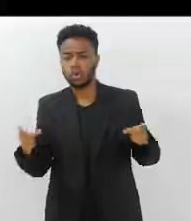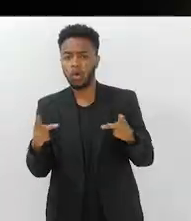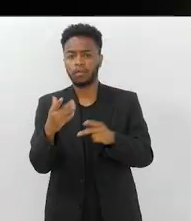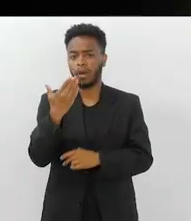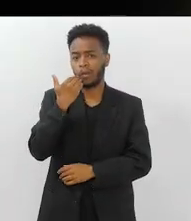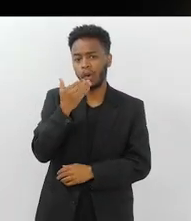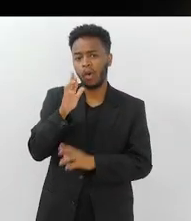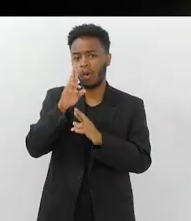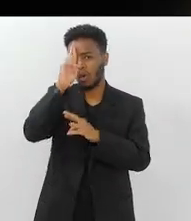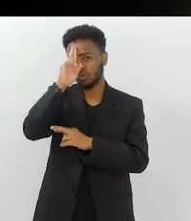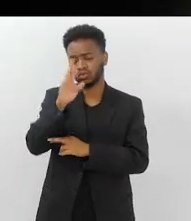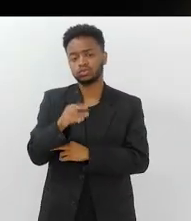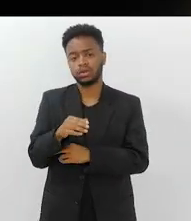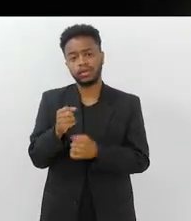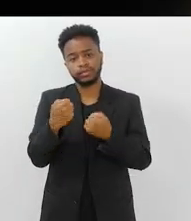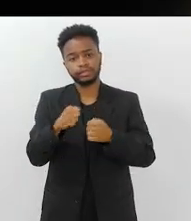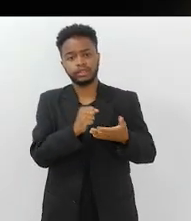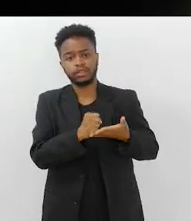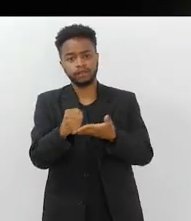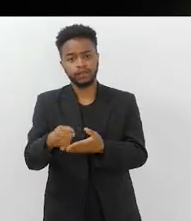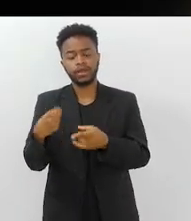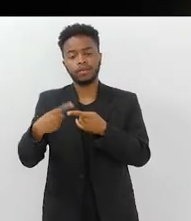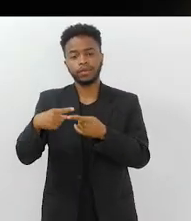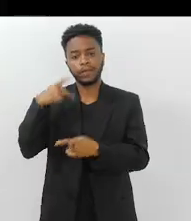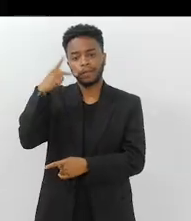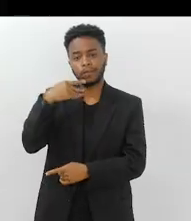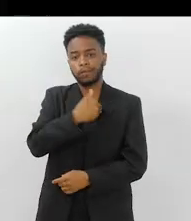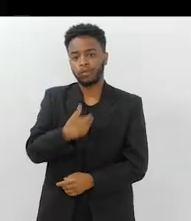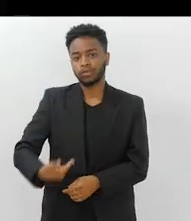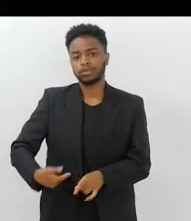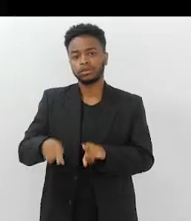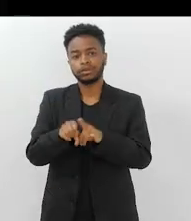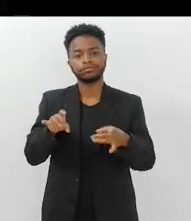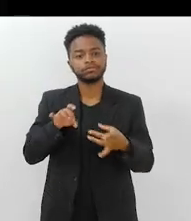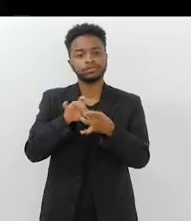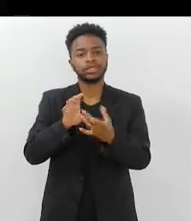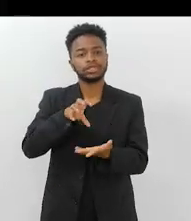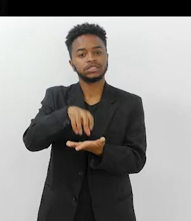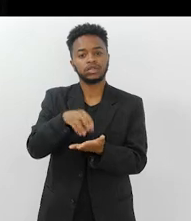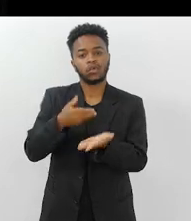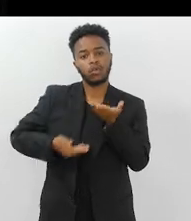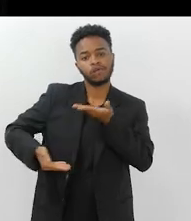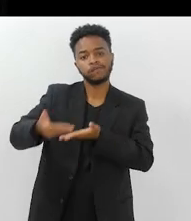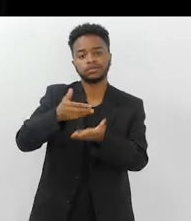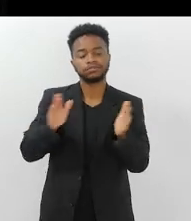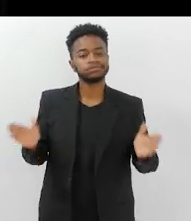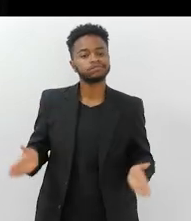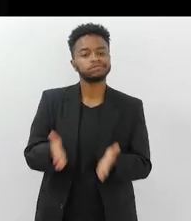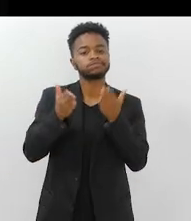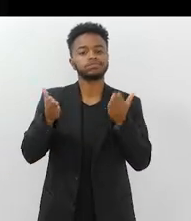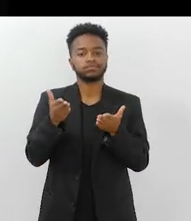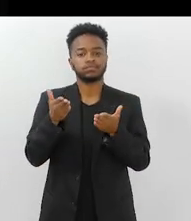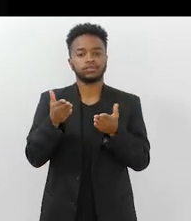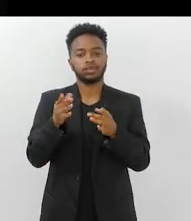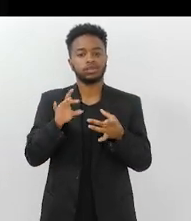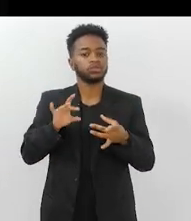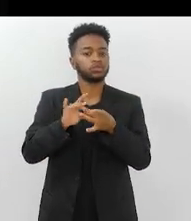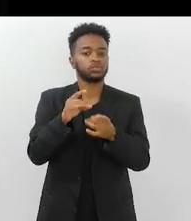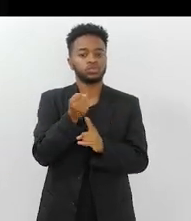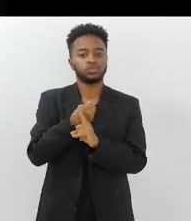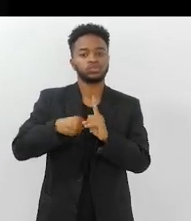a um shopping, de estar levando justamente as políticas públicas no sentido dos centros de convivência, de estar estimulando essa socialização.